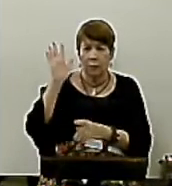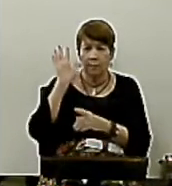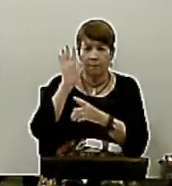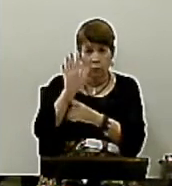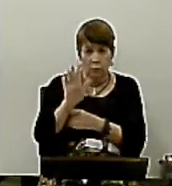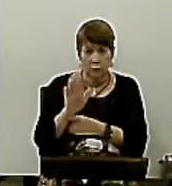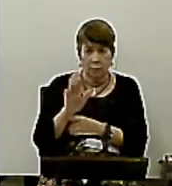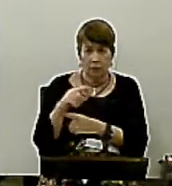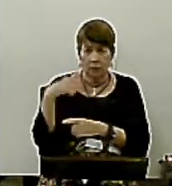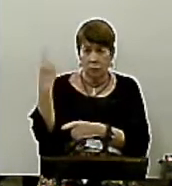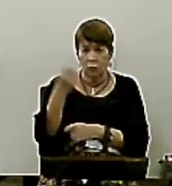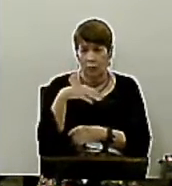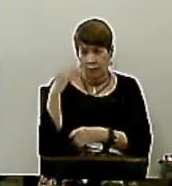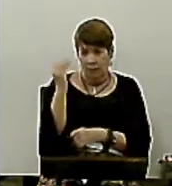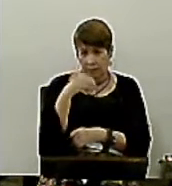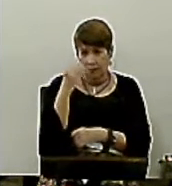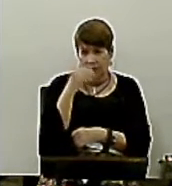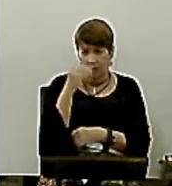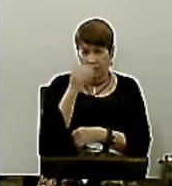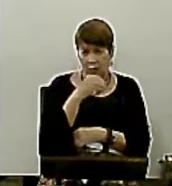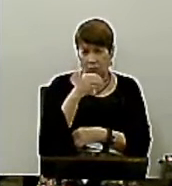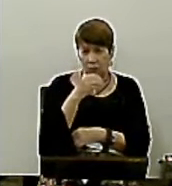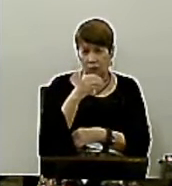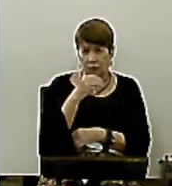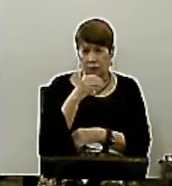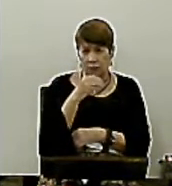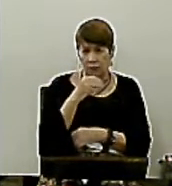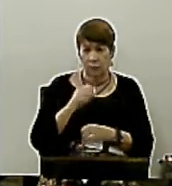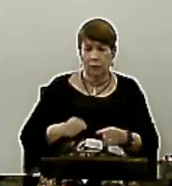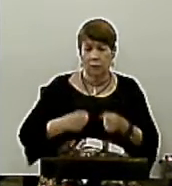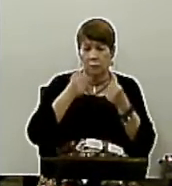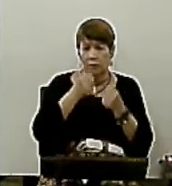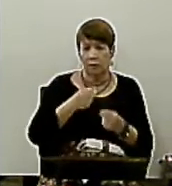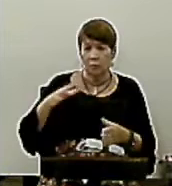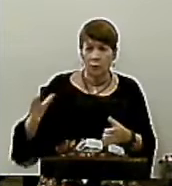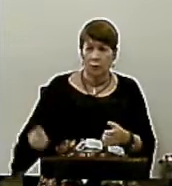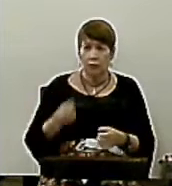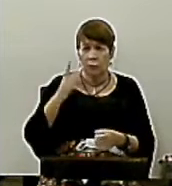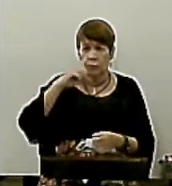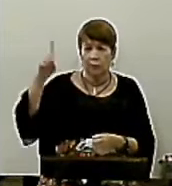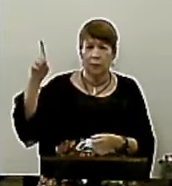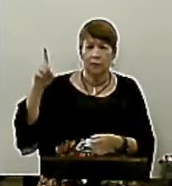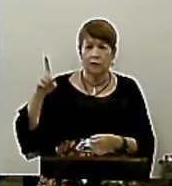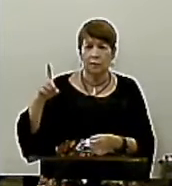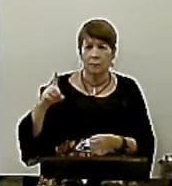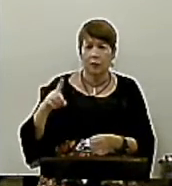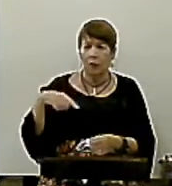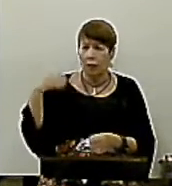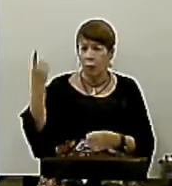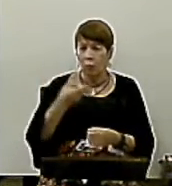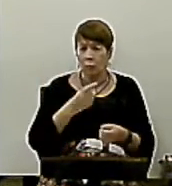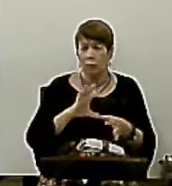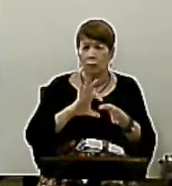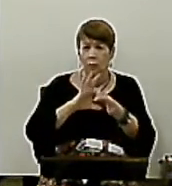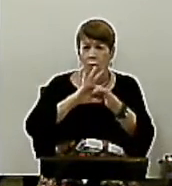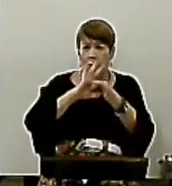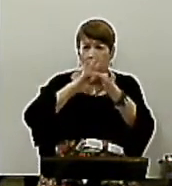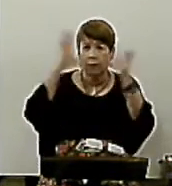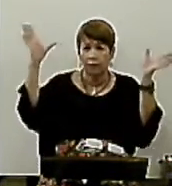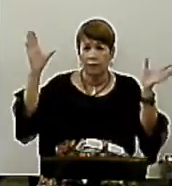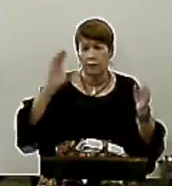humana e que torna disponível o poder salvador de Deus para todos nós. Nós somos livres em Cristo,